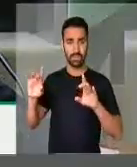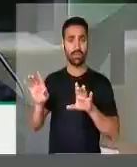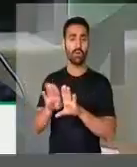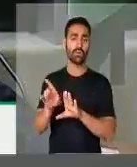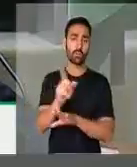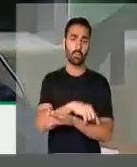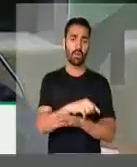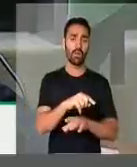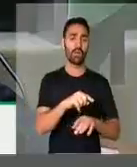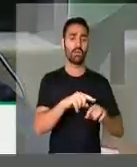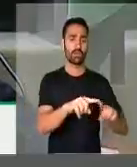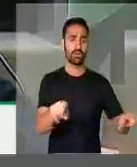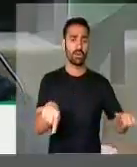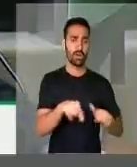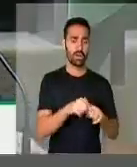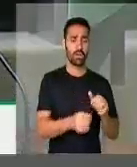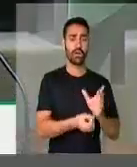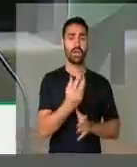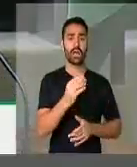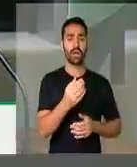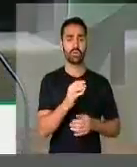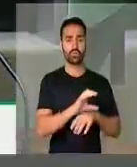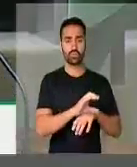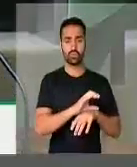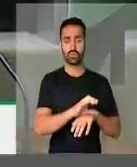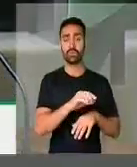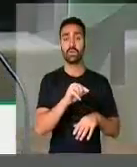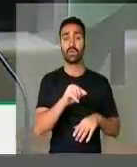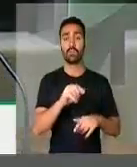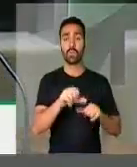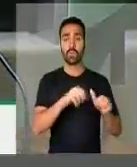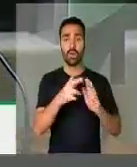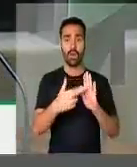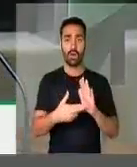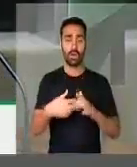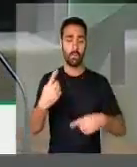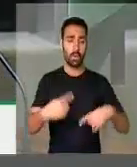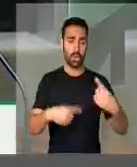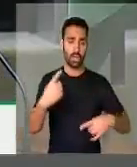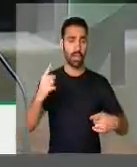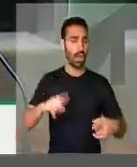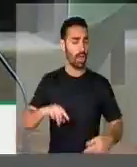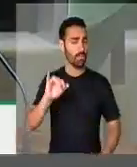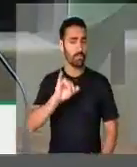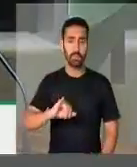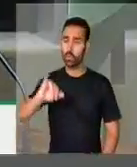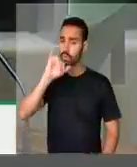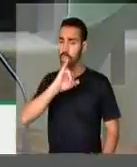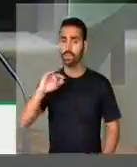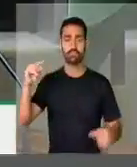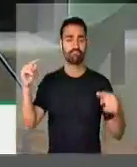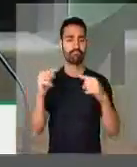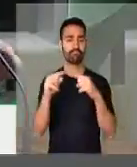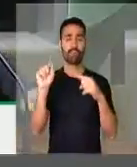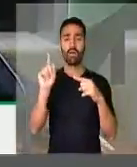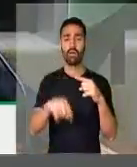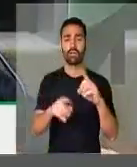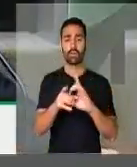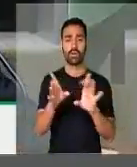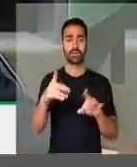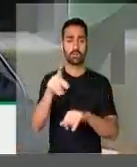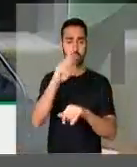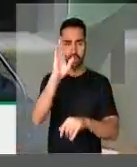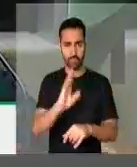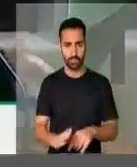comissão de constituição e justiça, a reforma política de suma importância para a democracia brasileira. E pontos